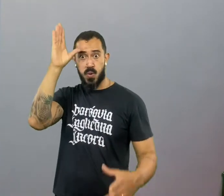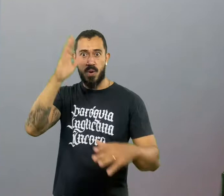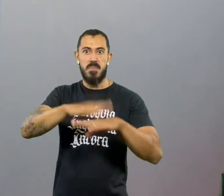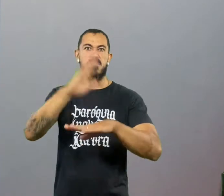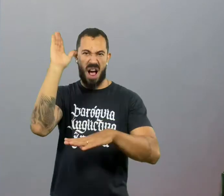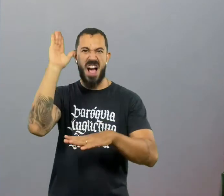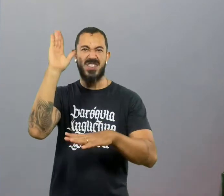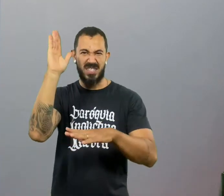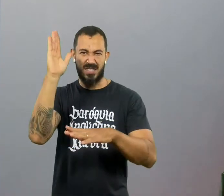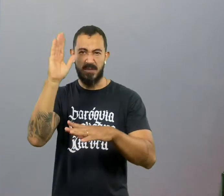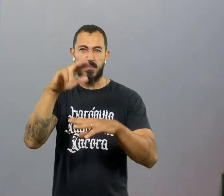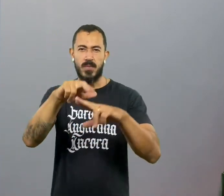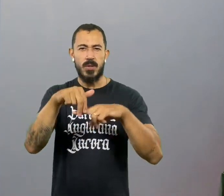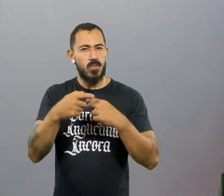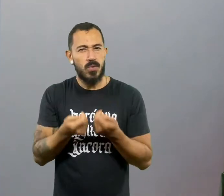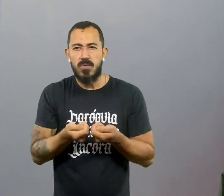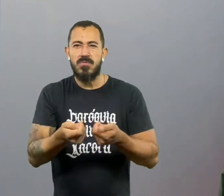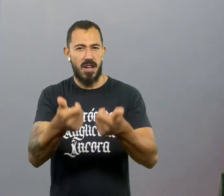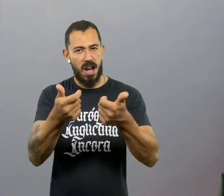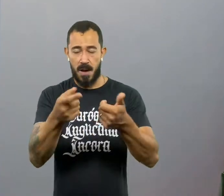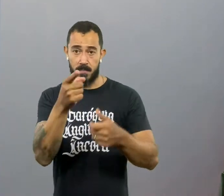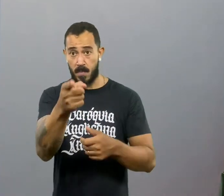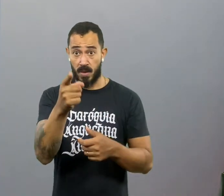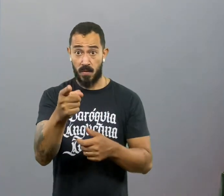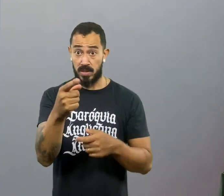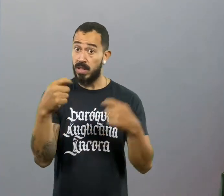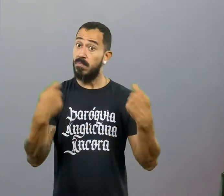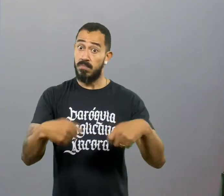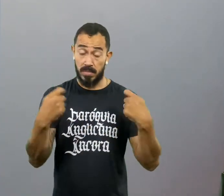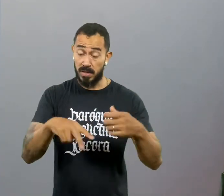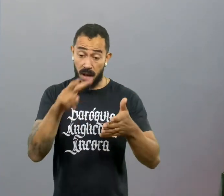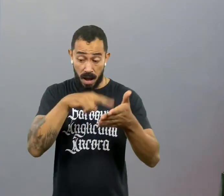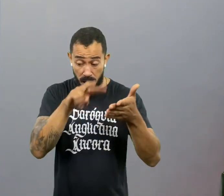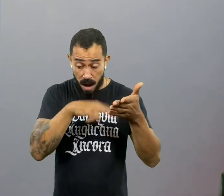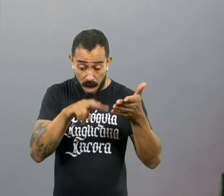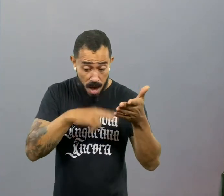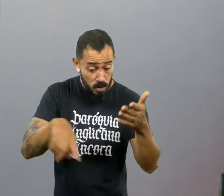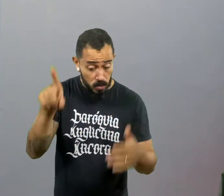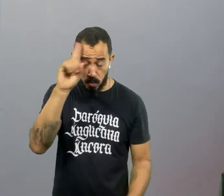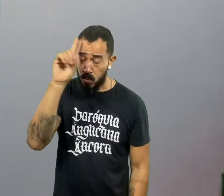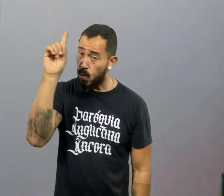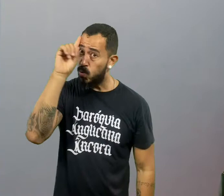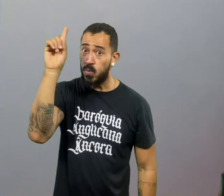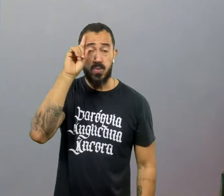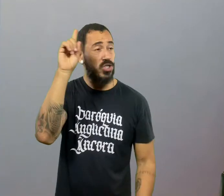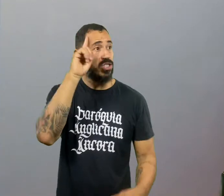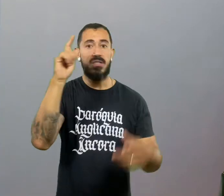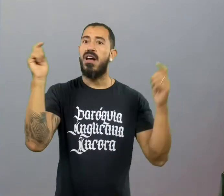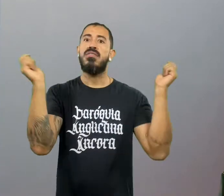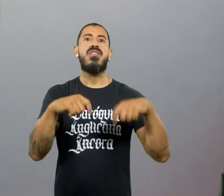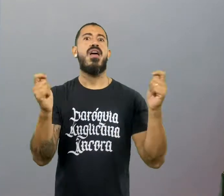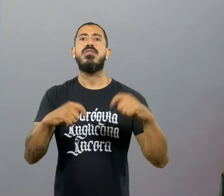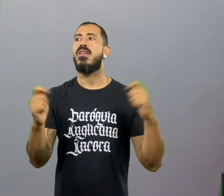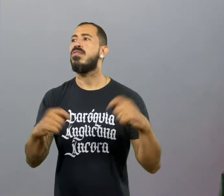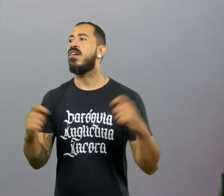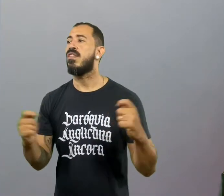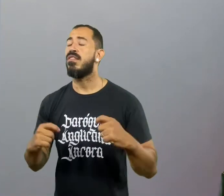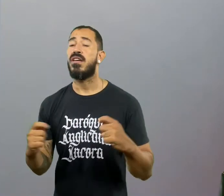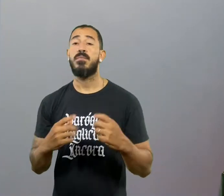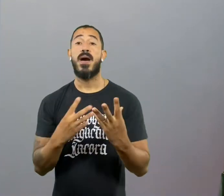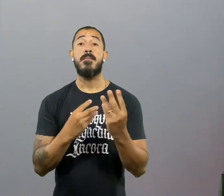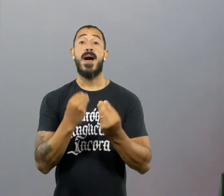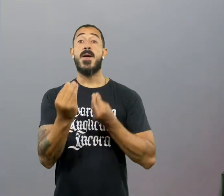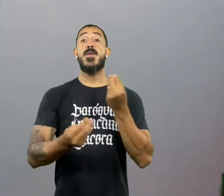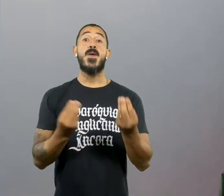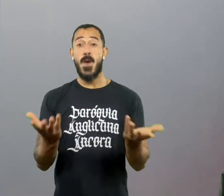nota de rodapé especial para você. Você precisa ler a Bíblia o tempo todo, o dia todo, sempre que puder. E aí eu tenho vários